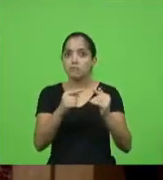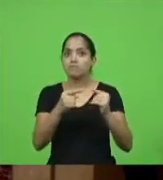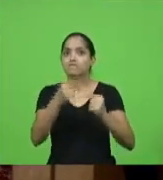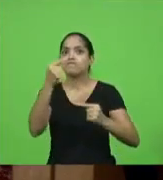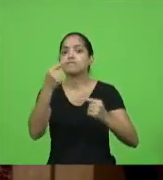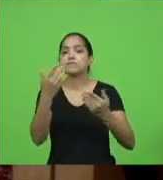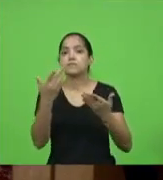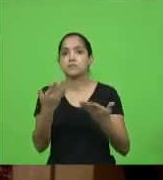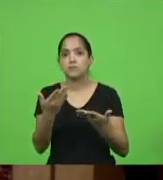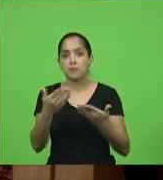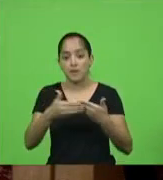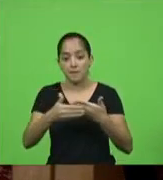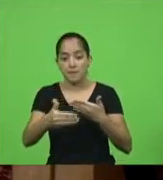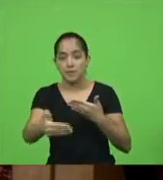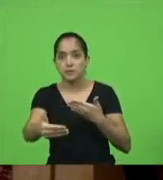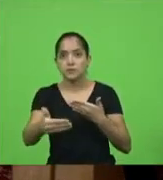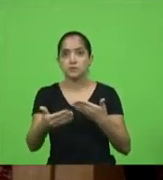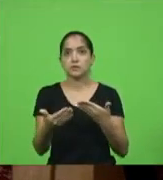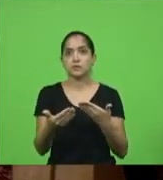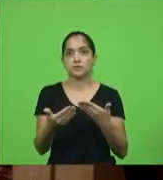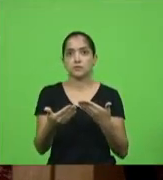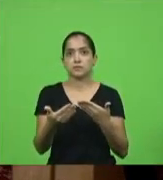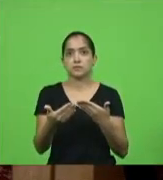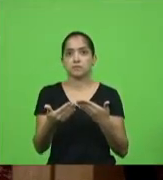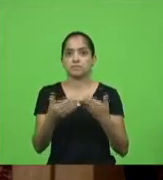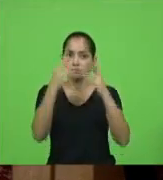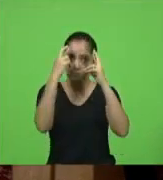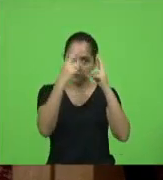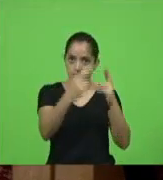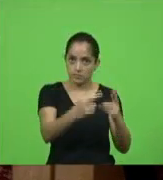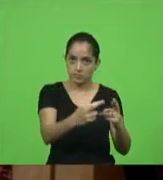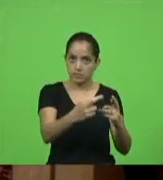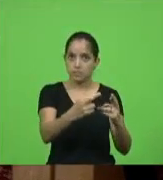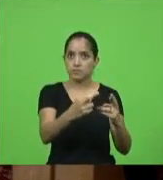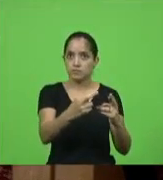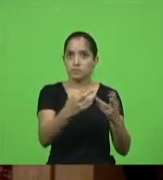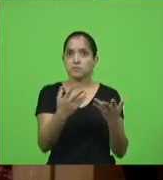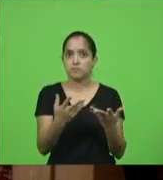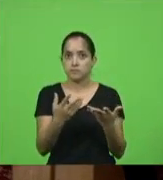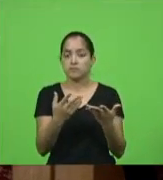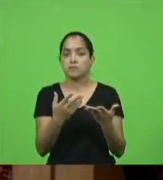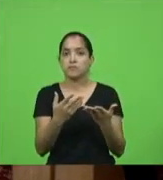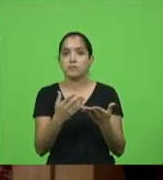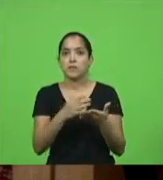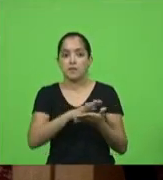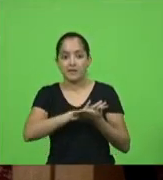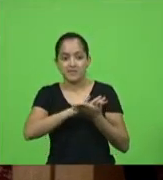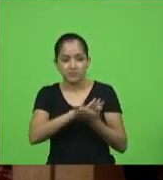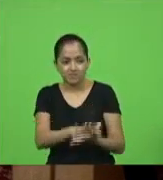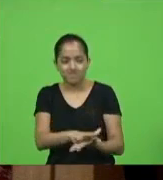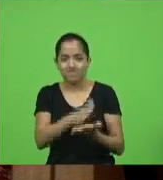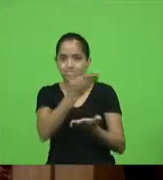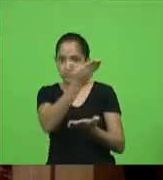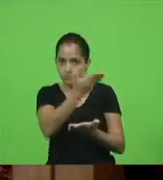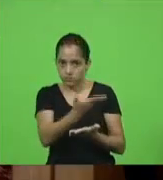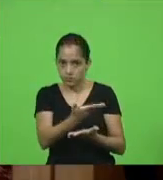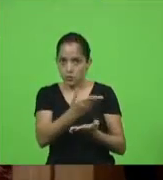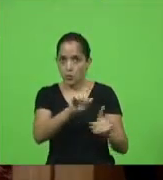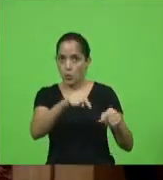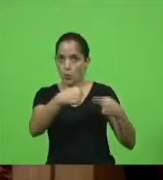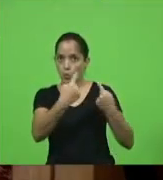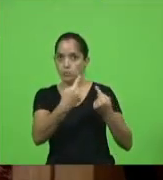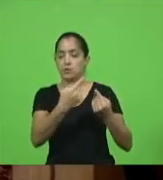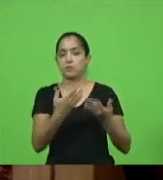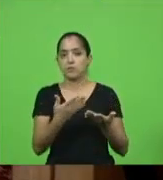a partir de agora passar da linha do respeito é mais um abuso deste homem deste colega contra mim eu